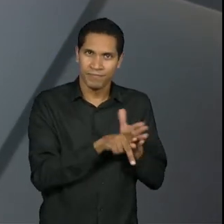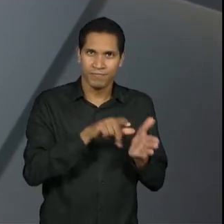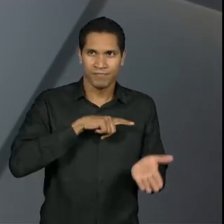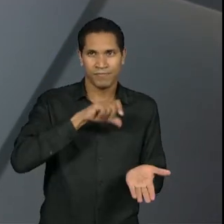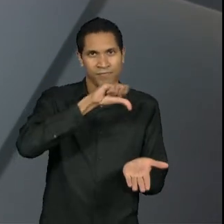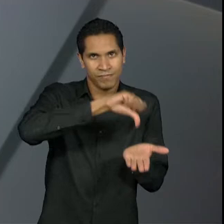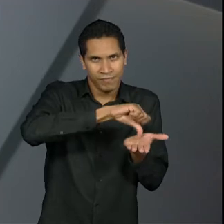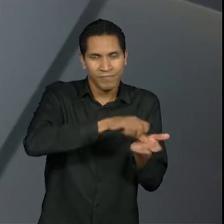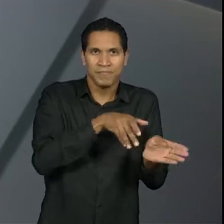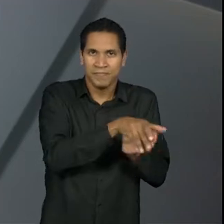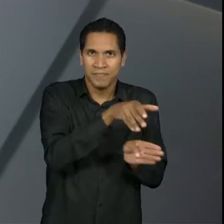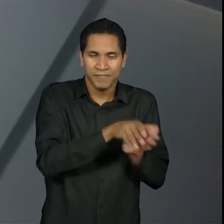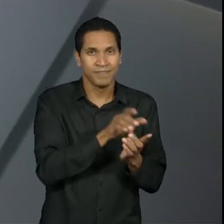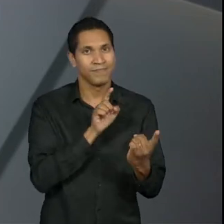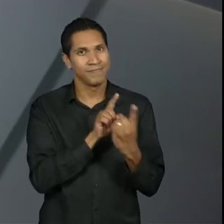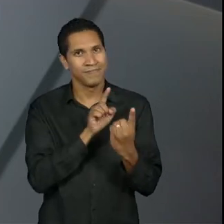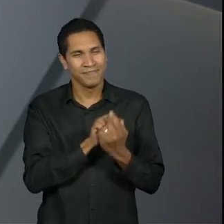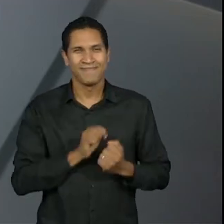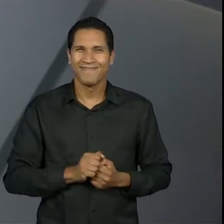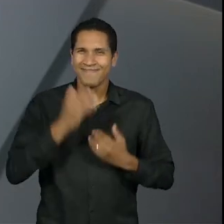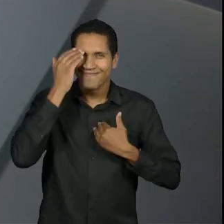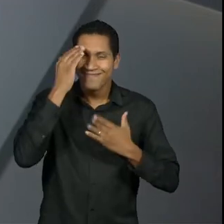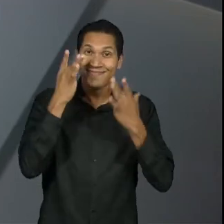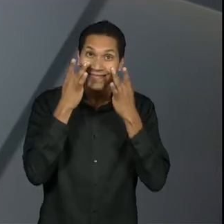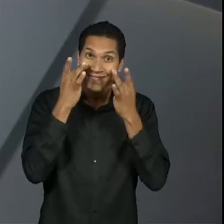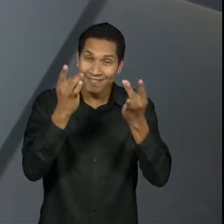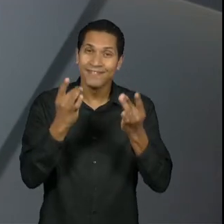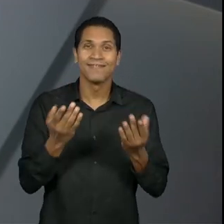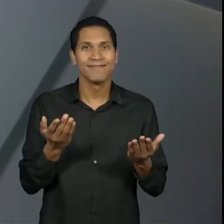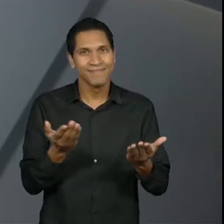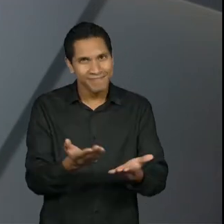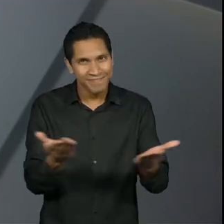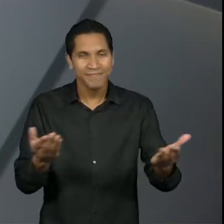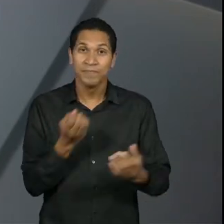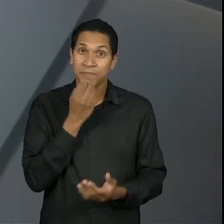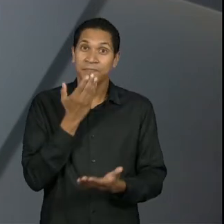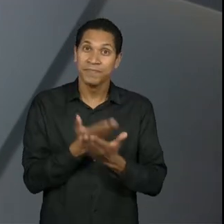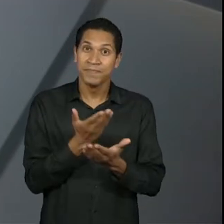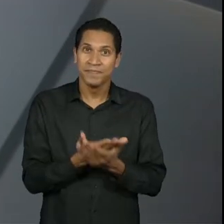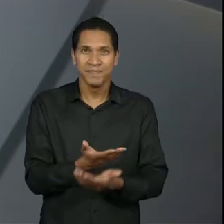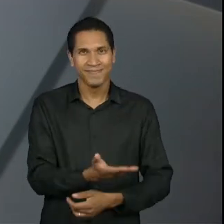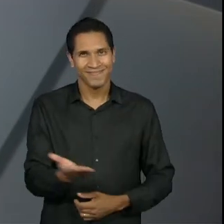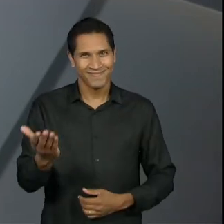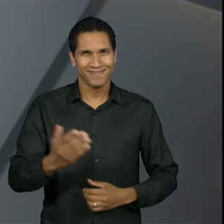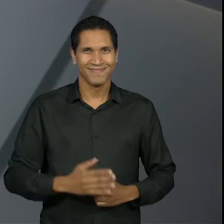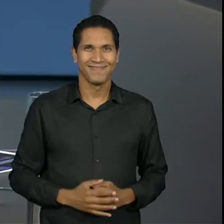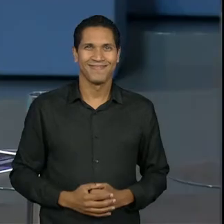oficiais da Univesp. Agradecemos sua atenção e desejamos bons estudos a todos.